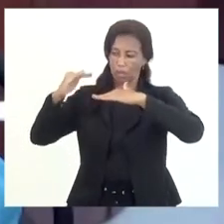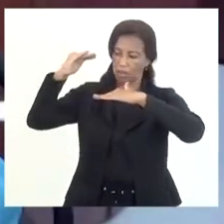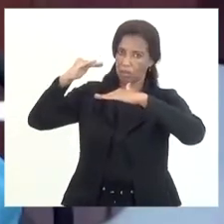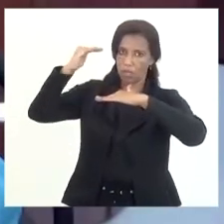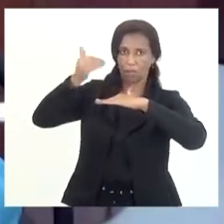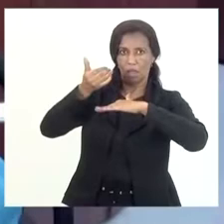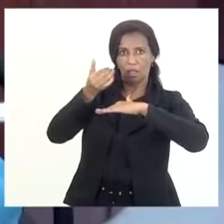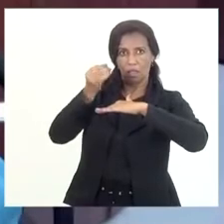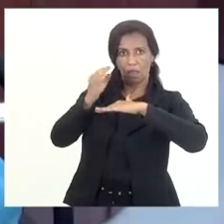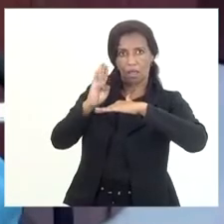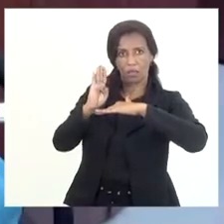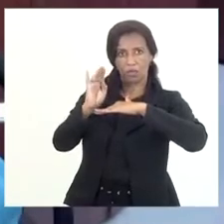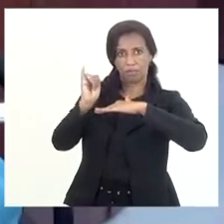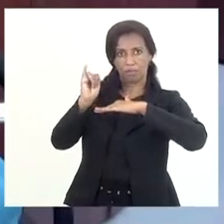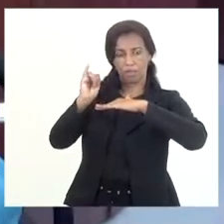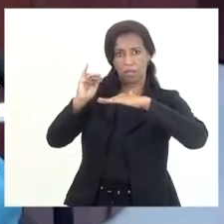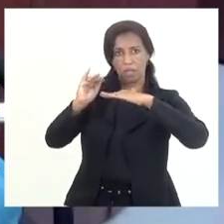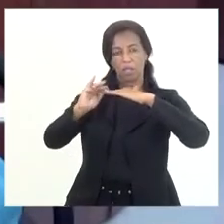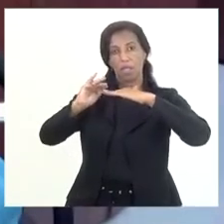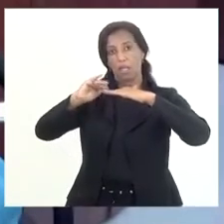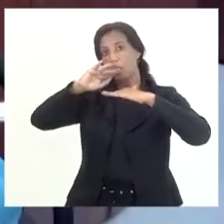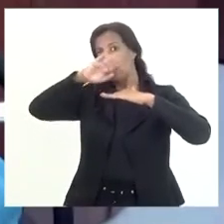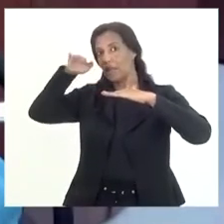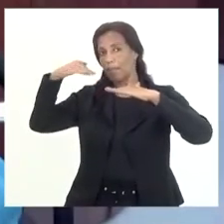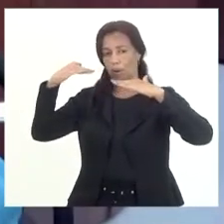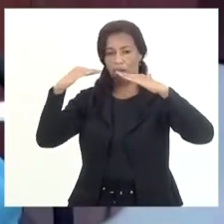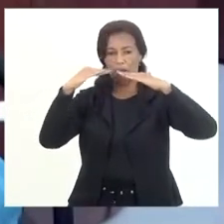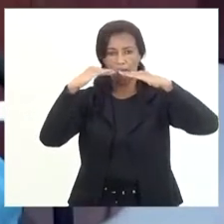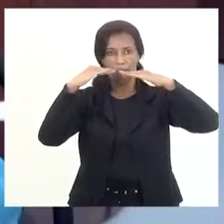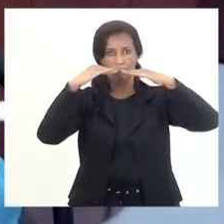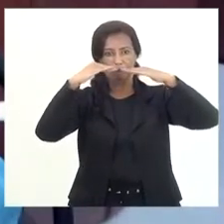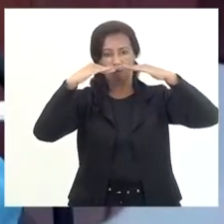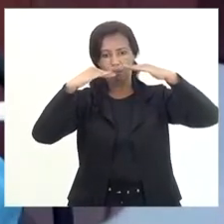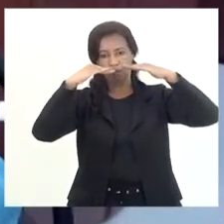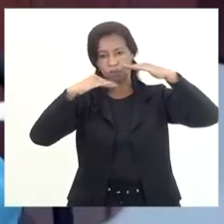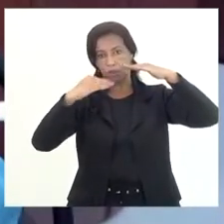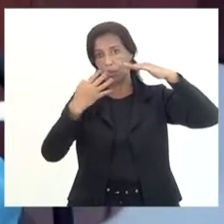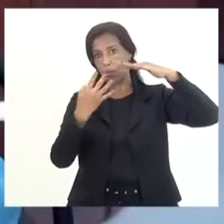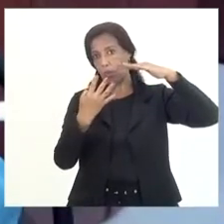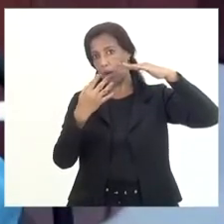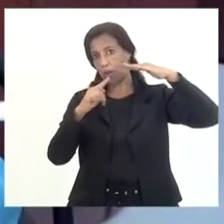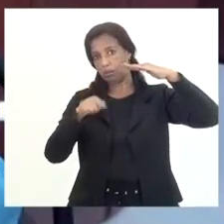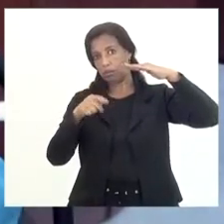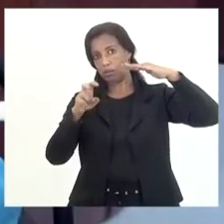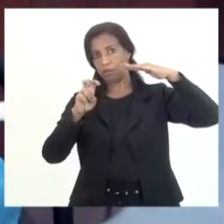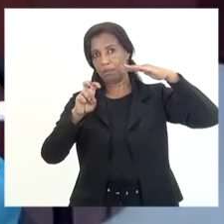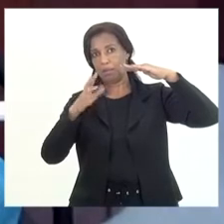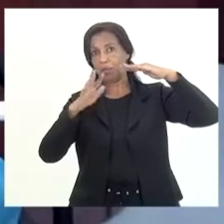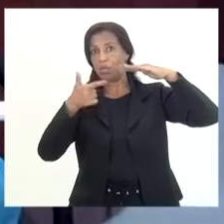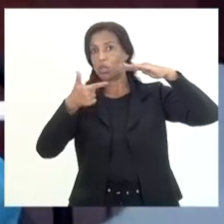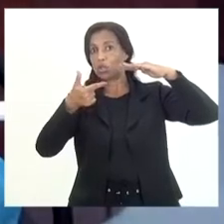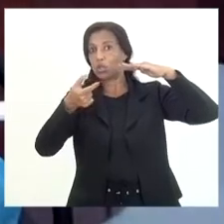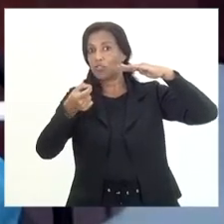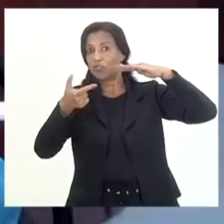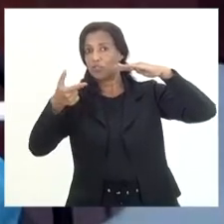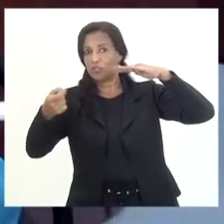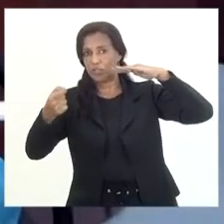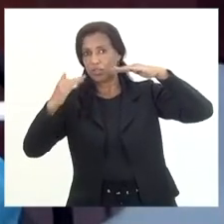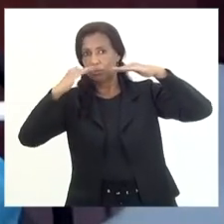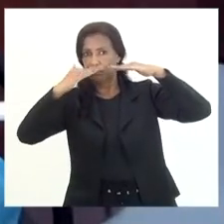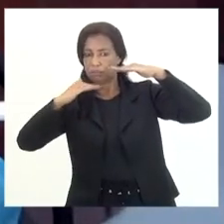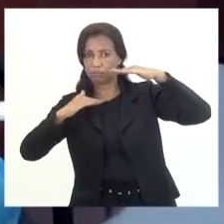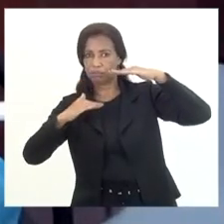e ele começa a cair para o patamar de 4,5 em 2020 novamente,